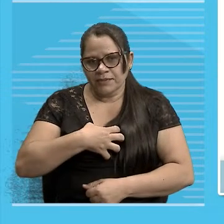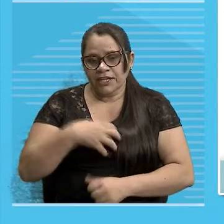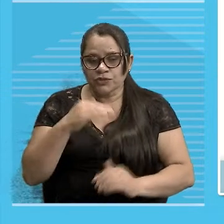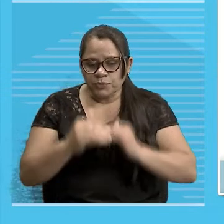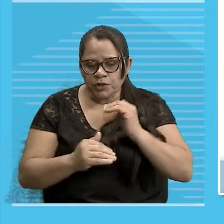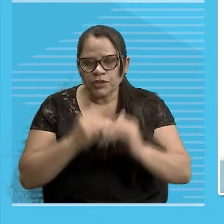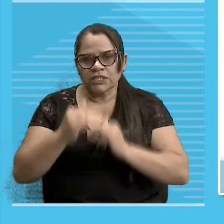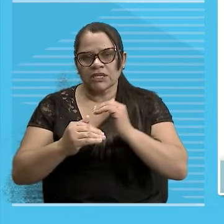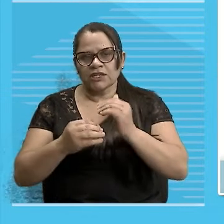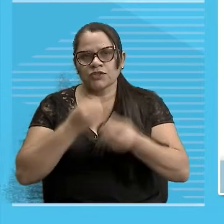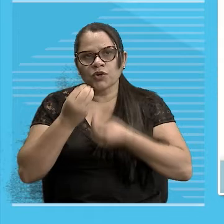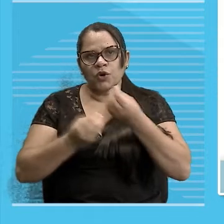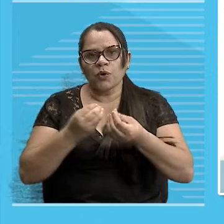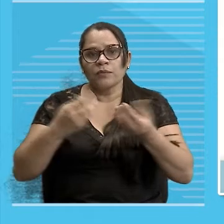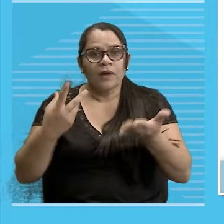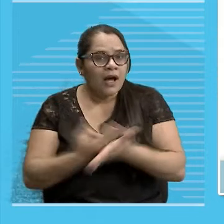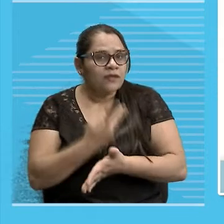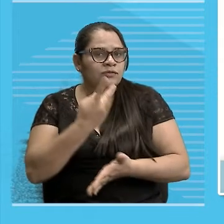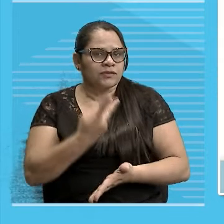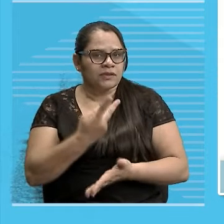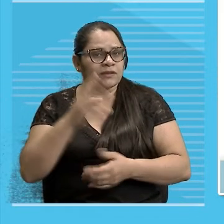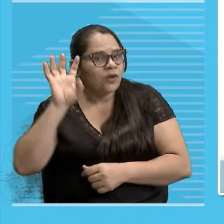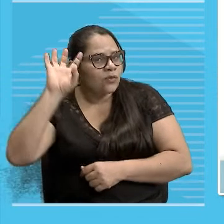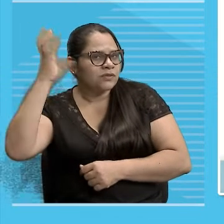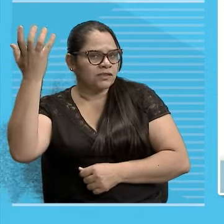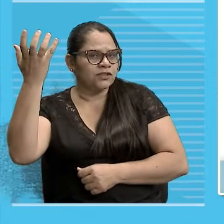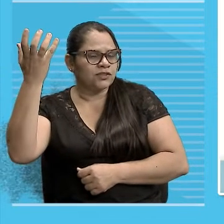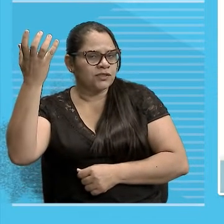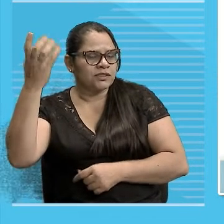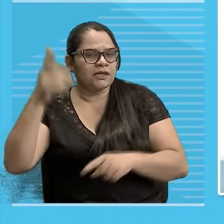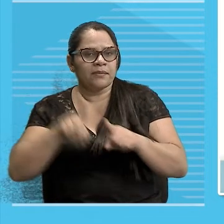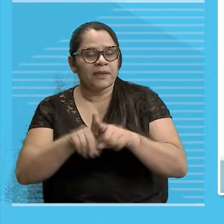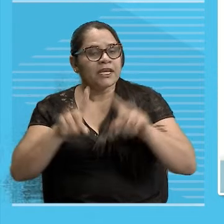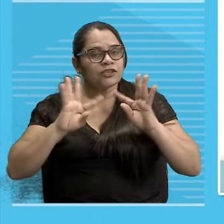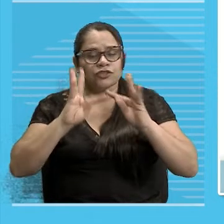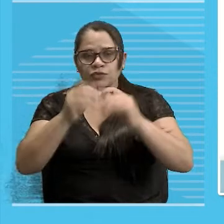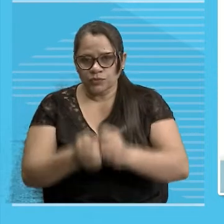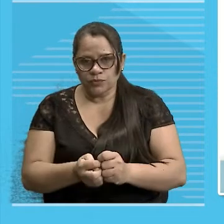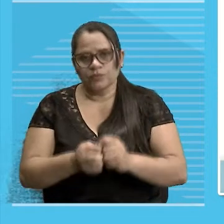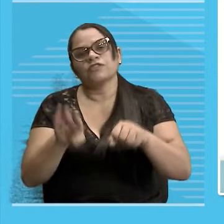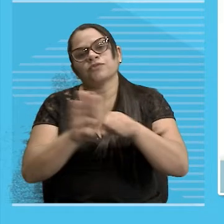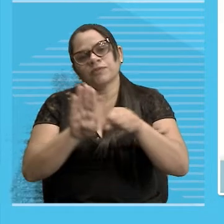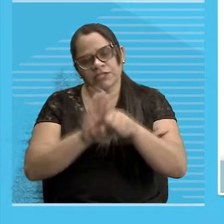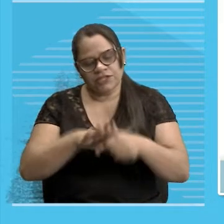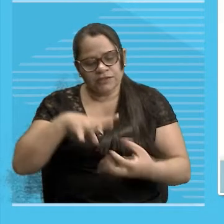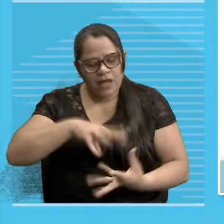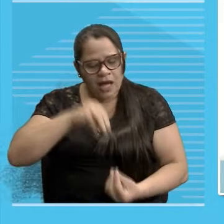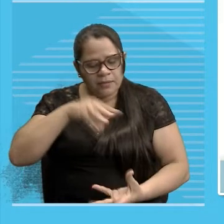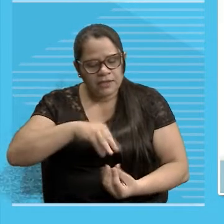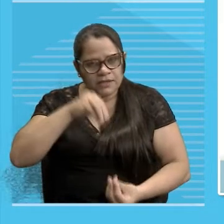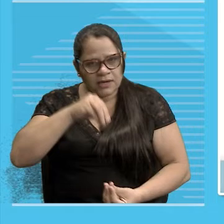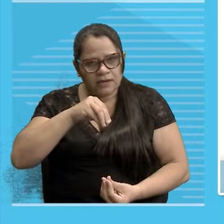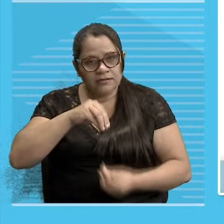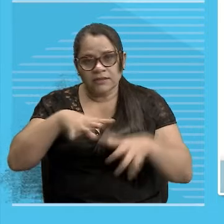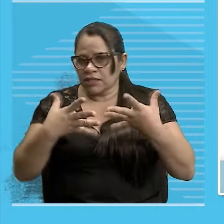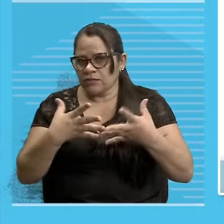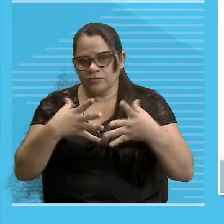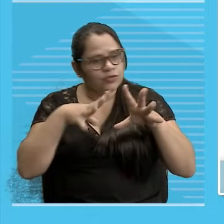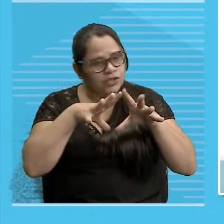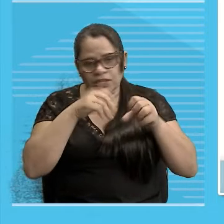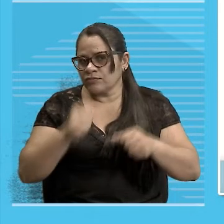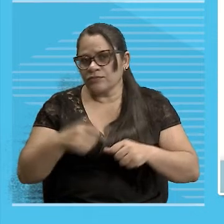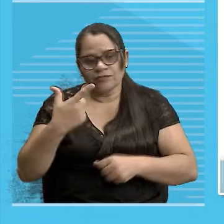Processos Situações Condições Tudo isso É substantivo abstrato Esse realmente Não dá pra pegar